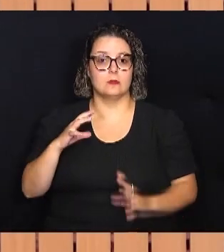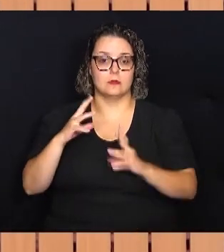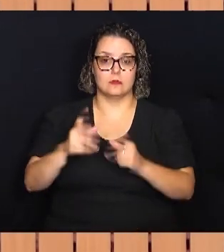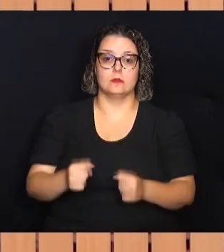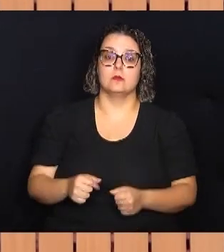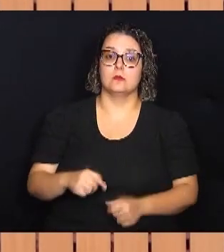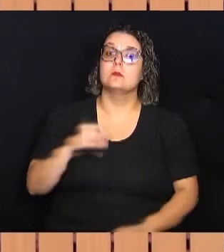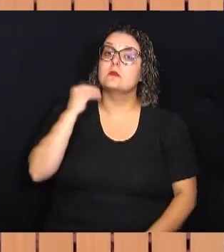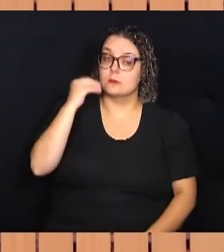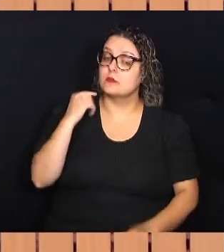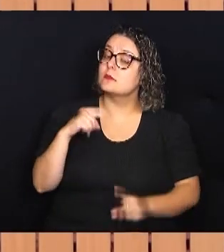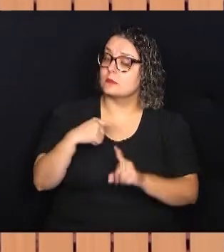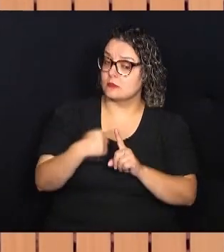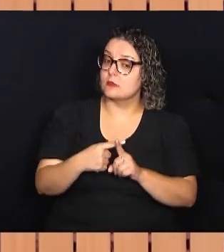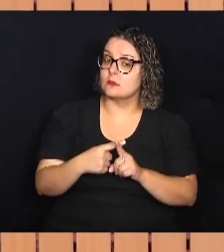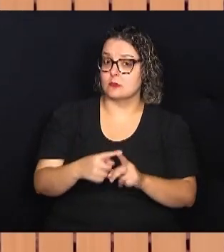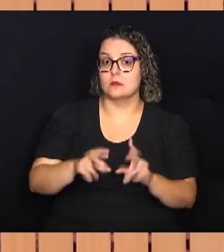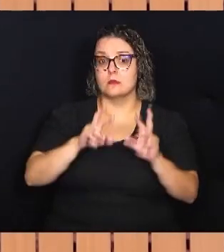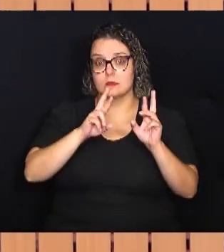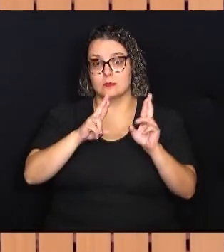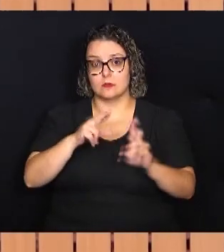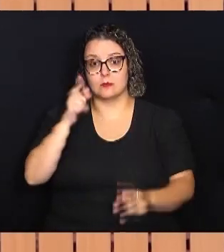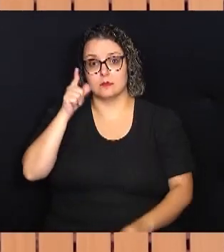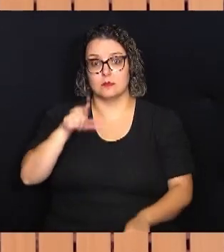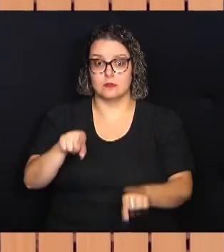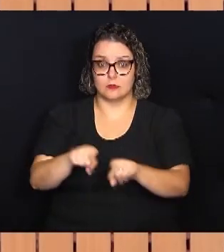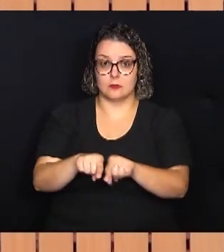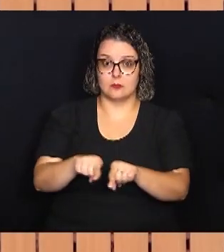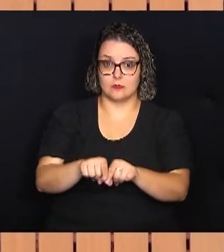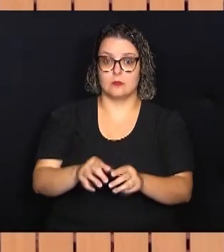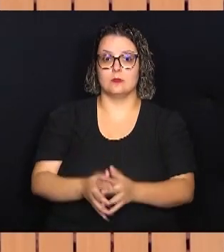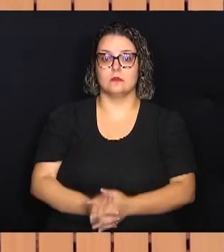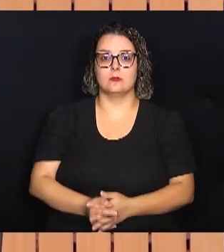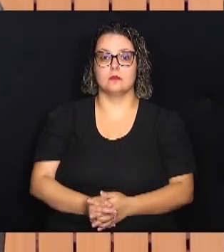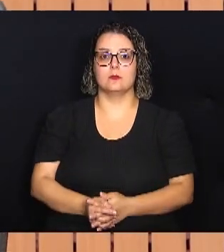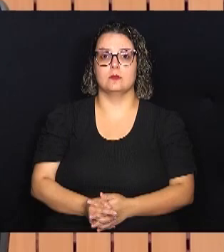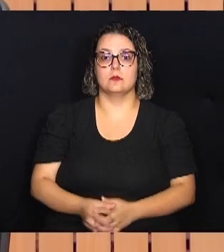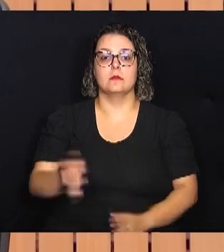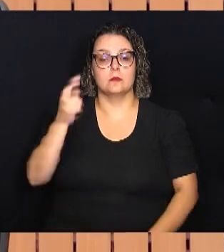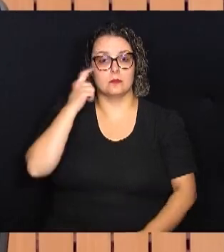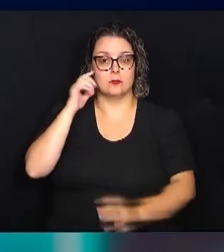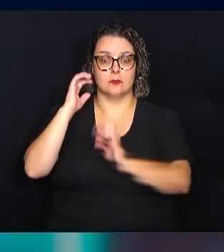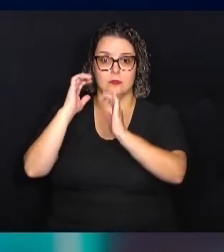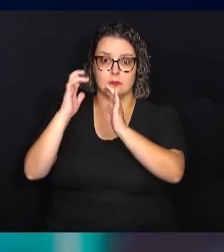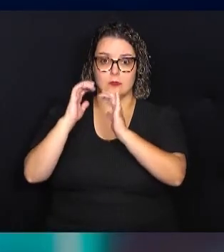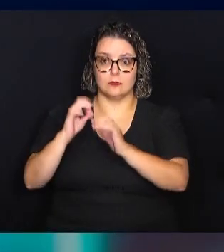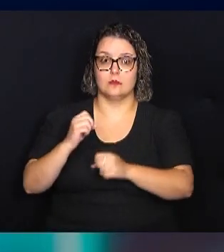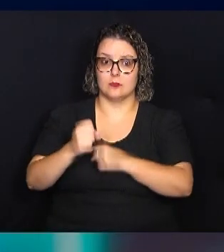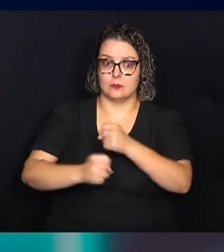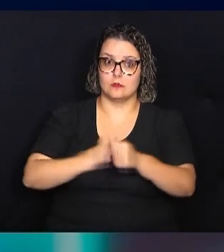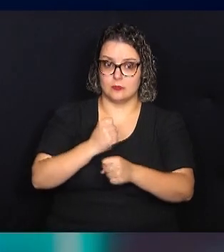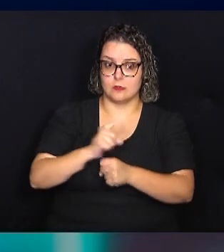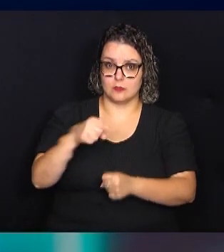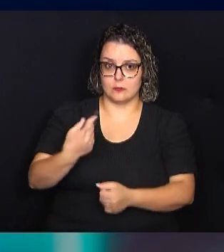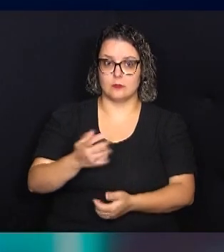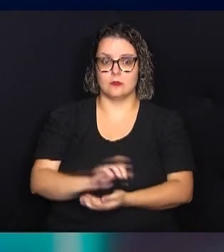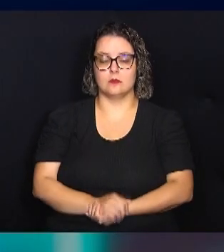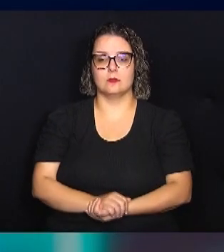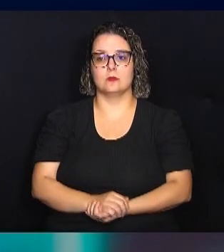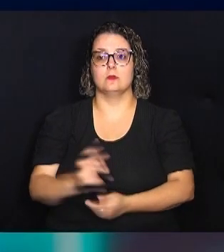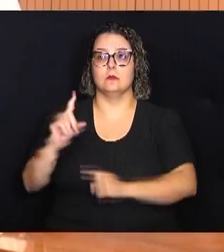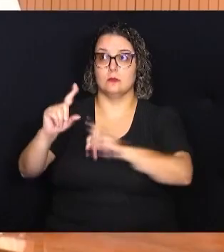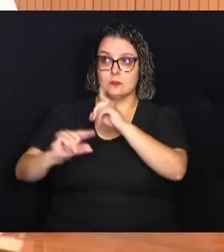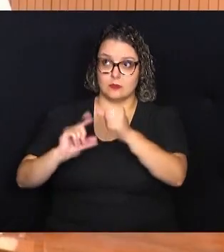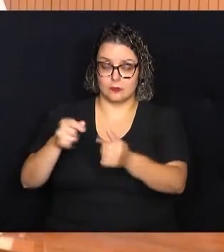positiva. Espero que a gente consiga também pensar as emendas do ano que vem. As emendas parlamentares